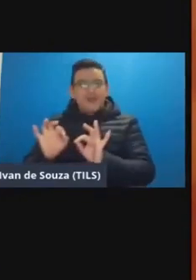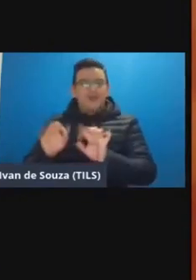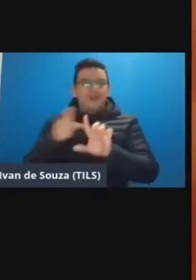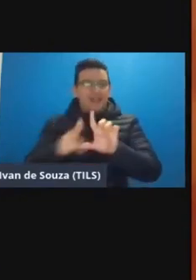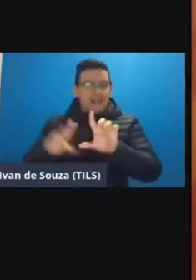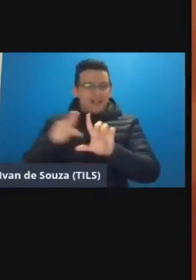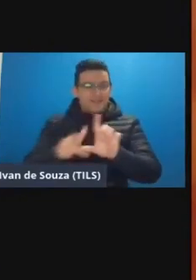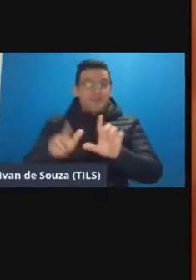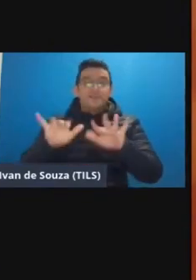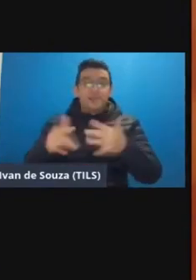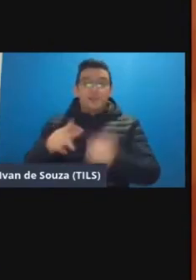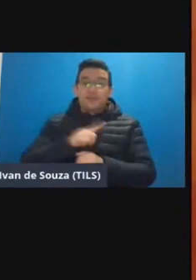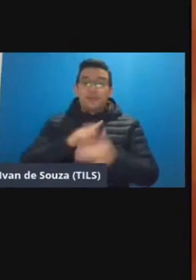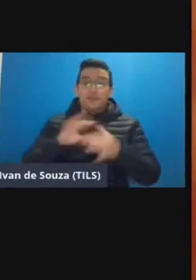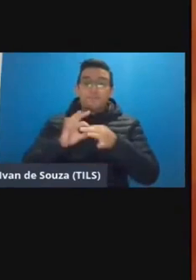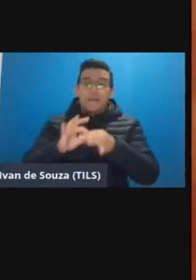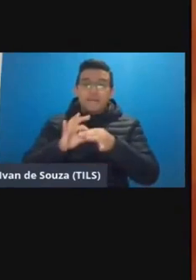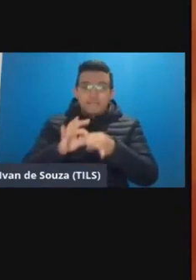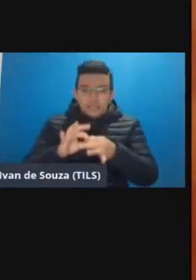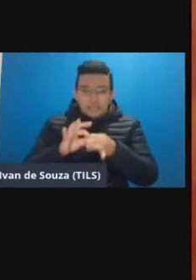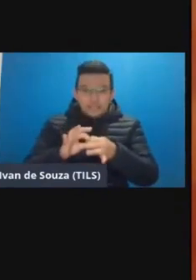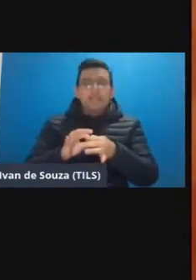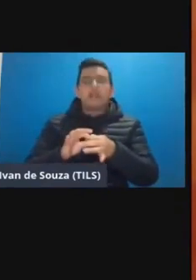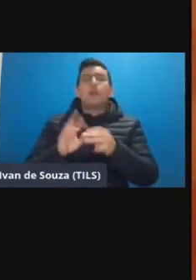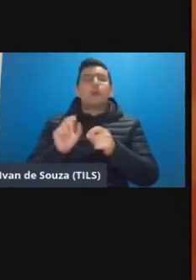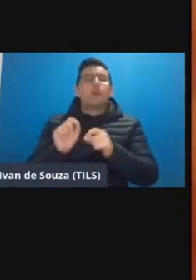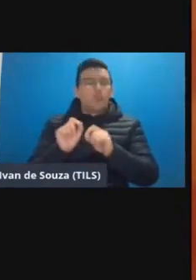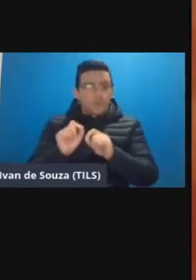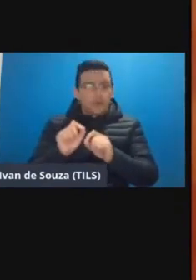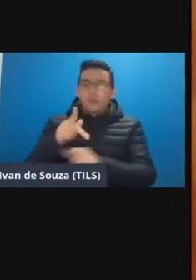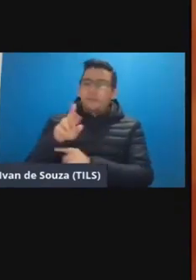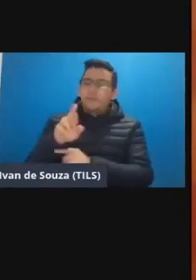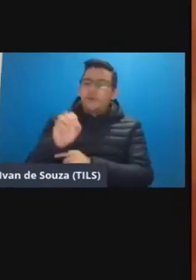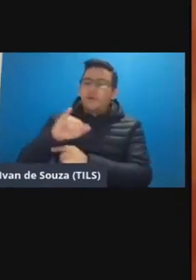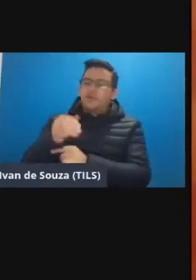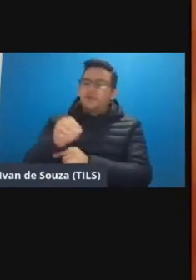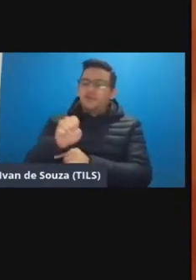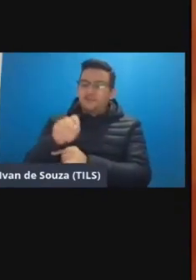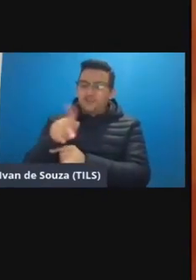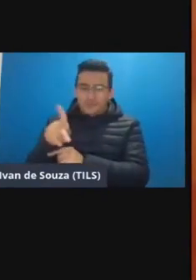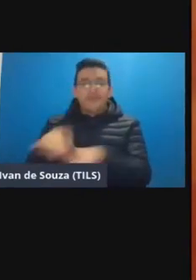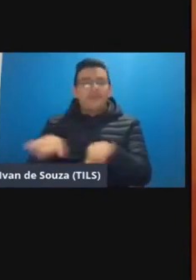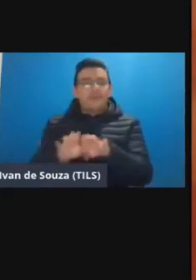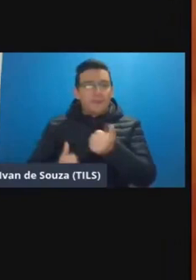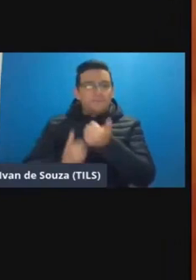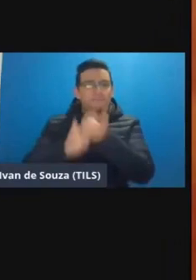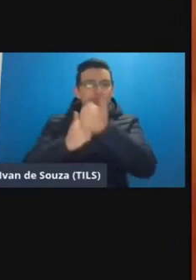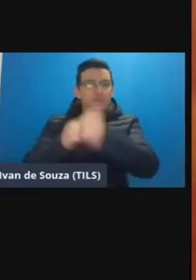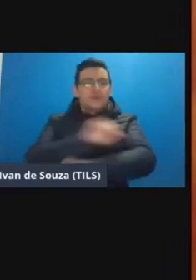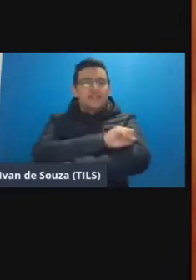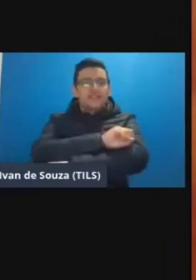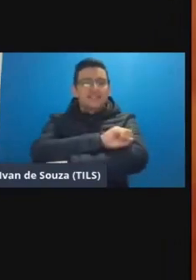as vivências estão em parceria com a Pró-reitoria de Gestão de Pessoas a Progep também com o apoio da CIPAD a